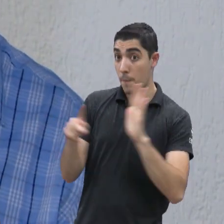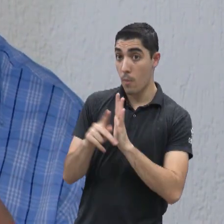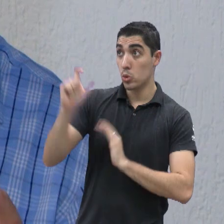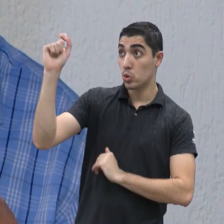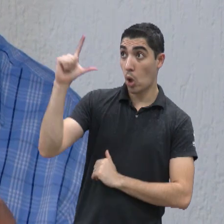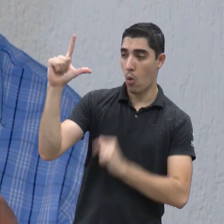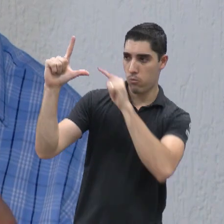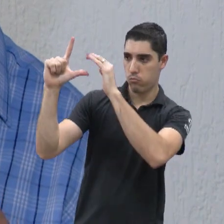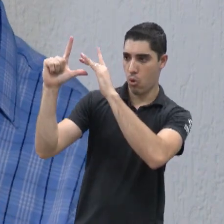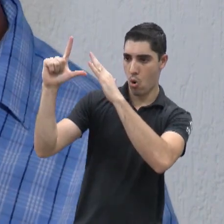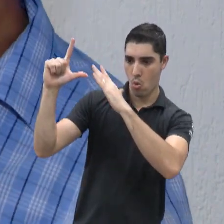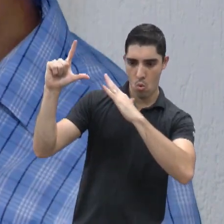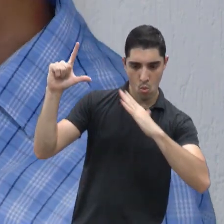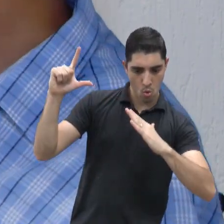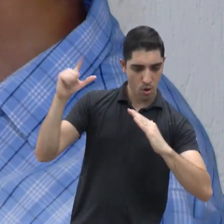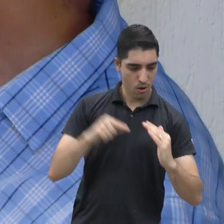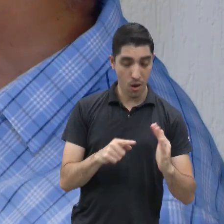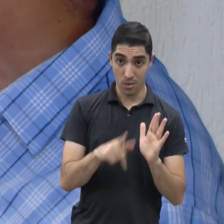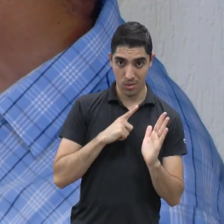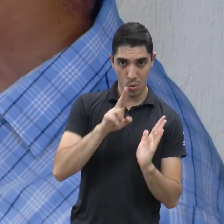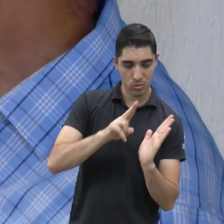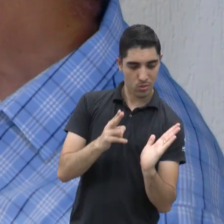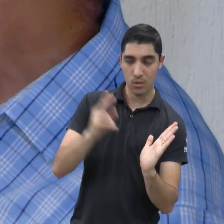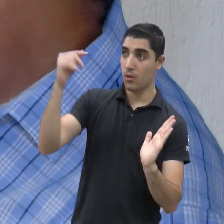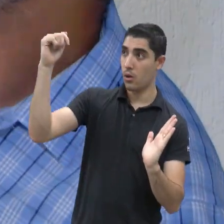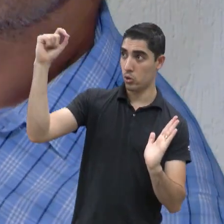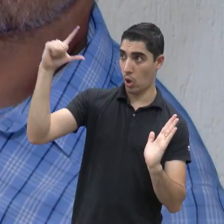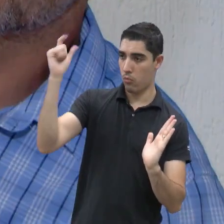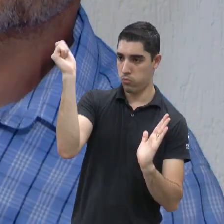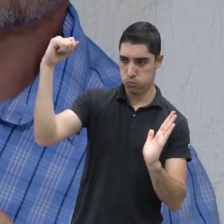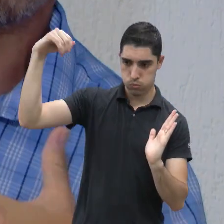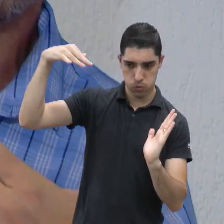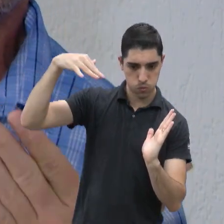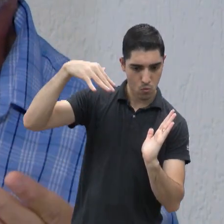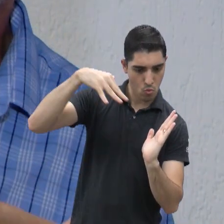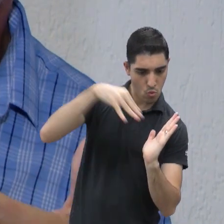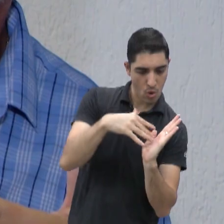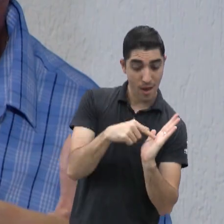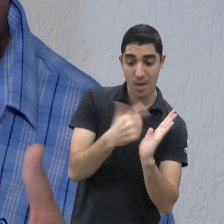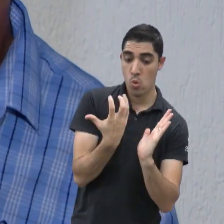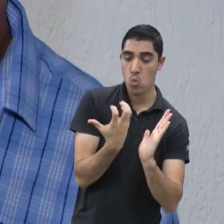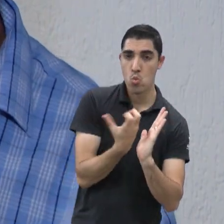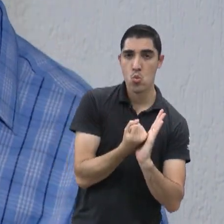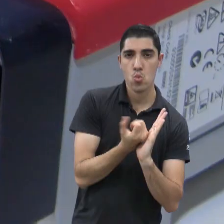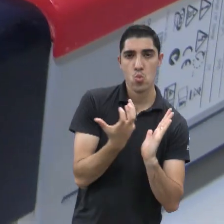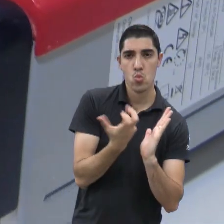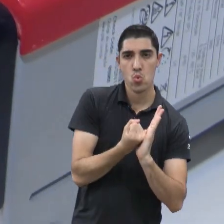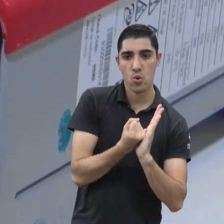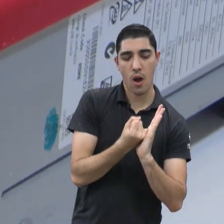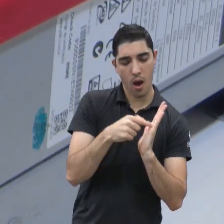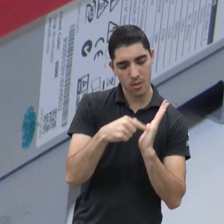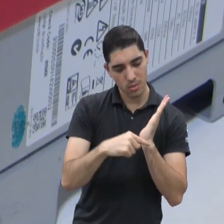fazer, passar pela corrente das placas, né? Como você pode ver as placas aqui. E ela vai fazer uma transferência que vai passar por